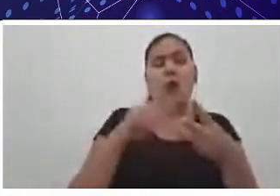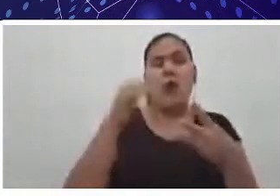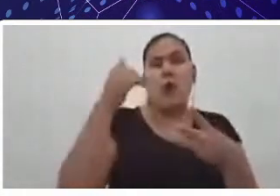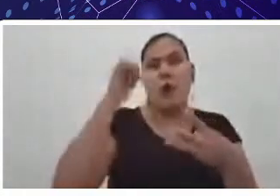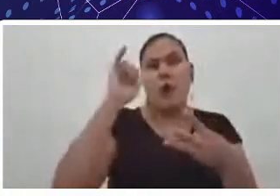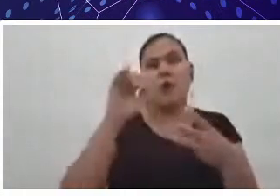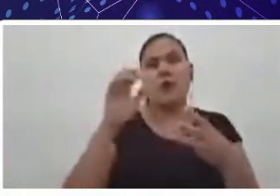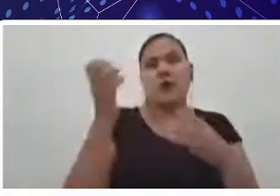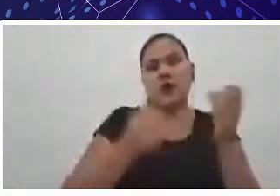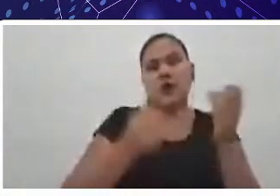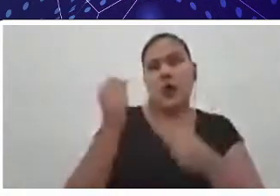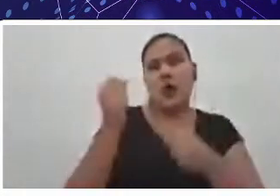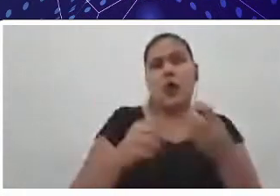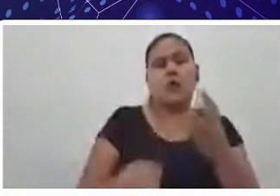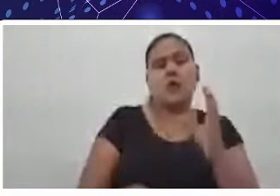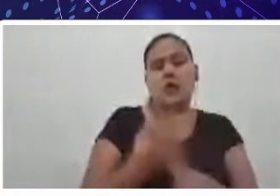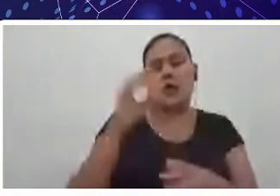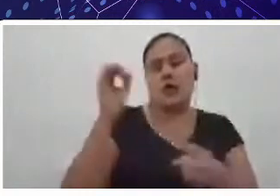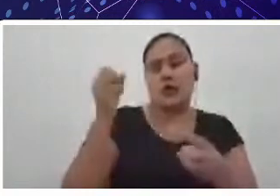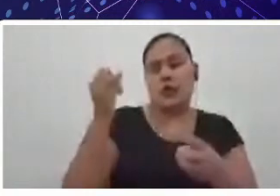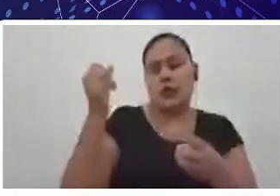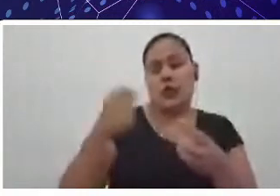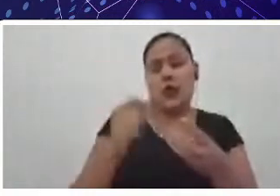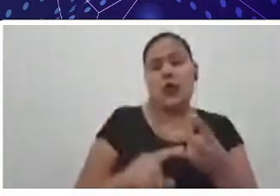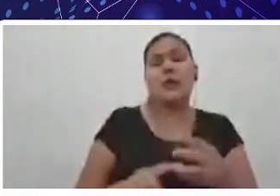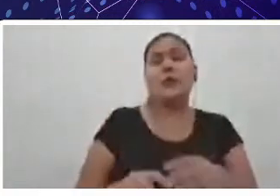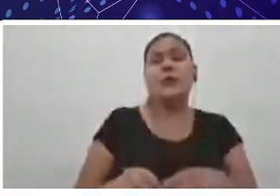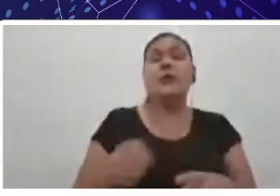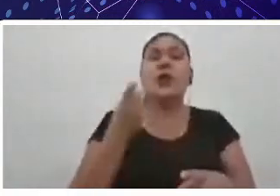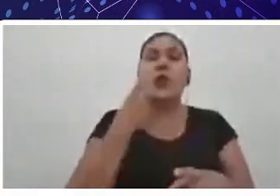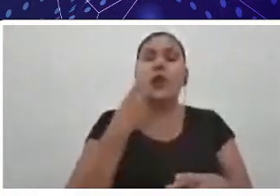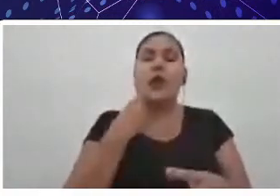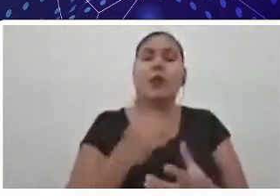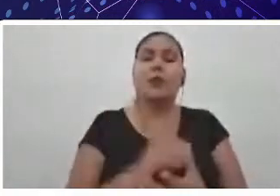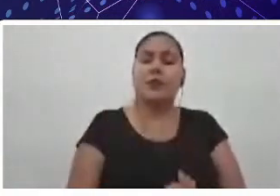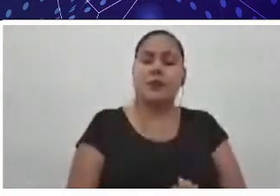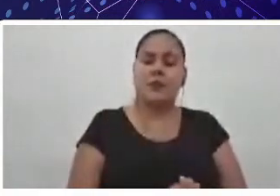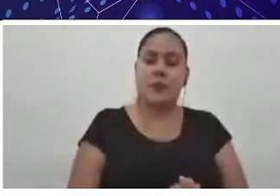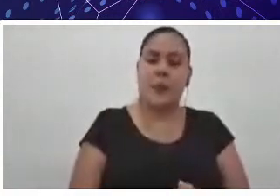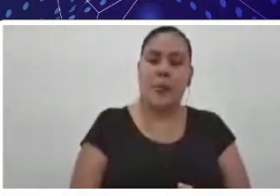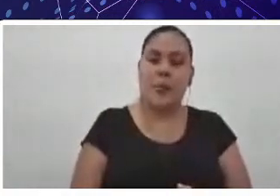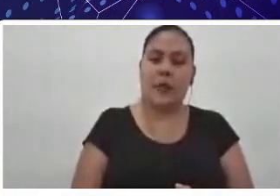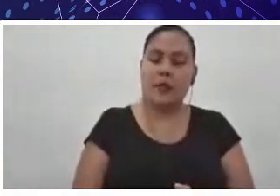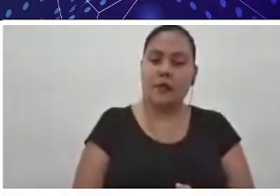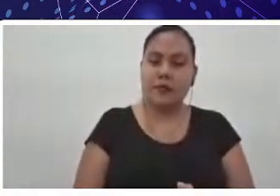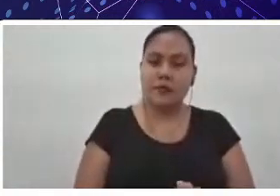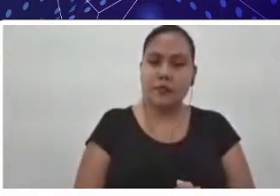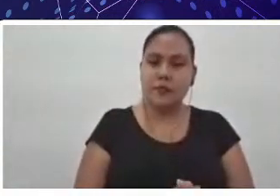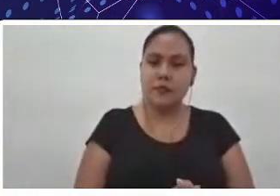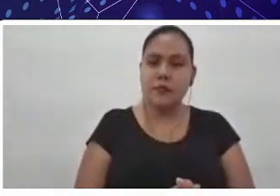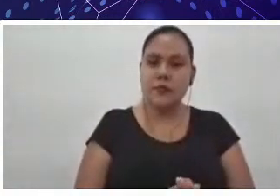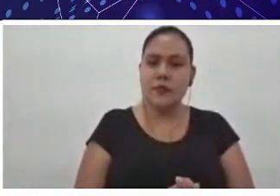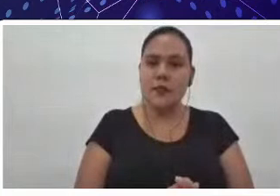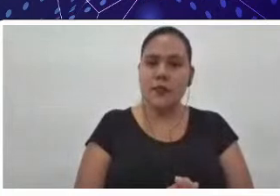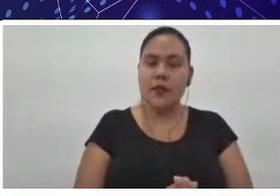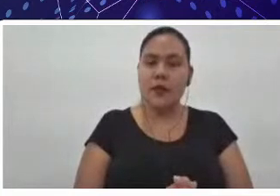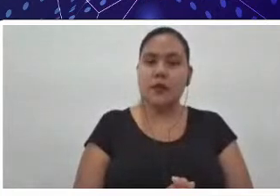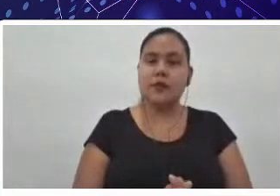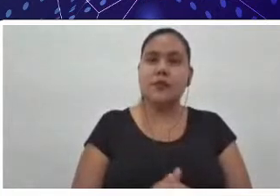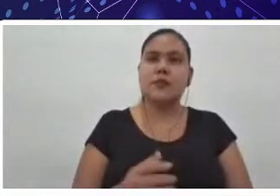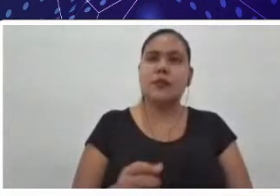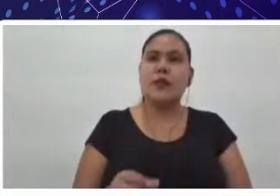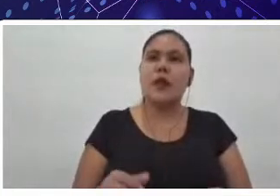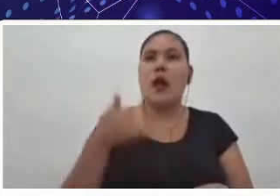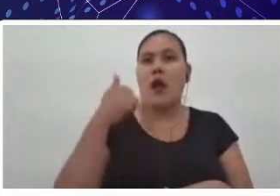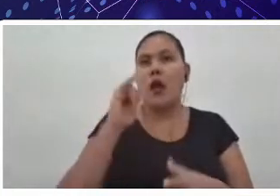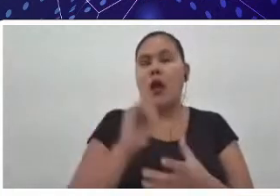equidicultura, piscicultura, apicultura, ovino e caprinocultura, que nós também temos grande produção